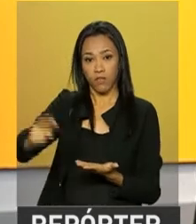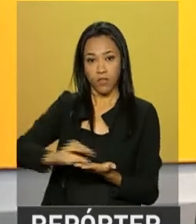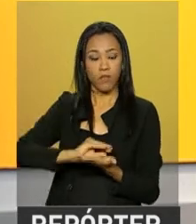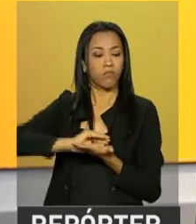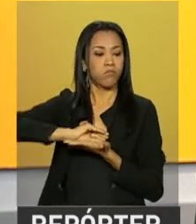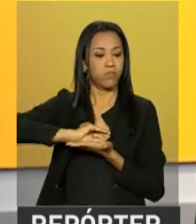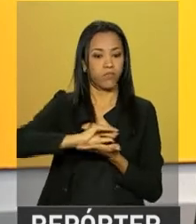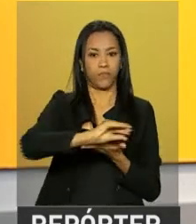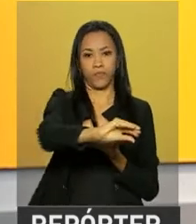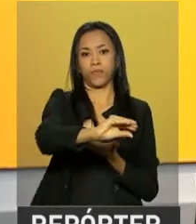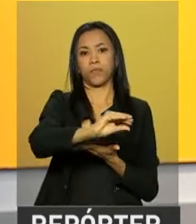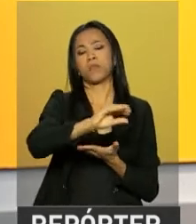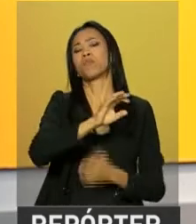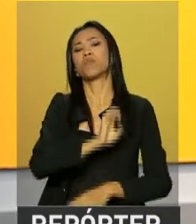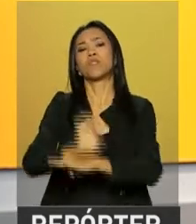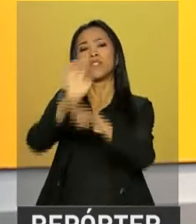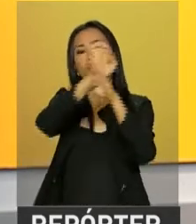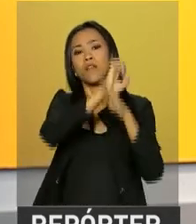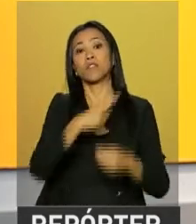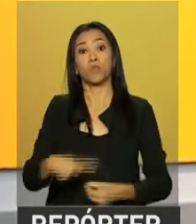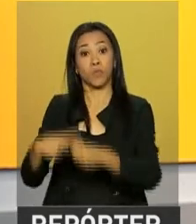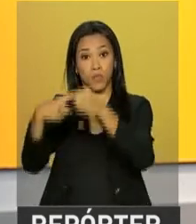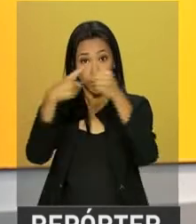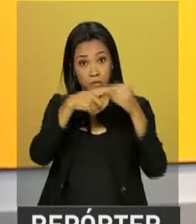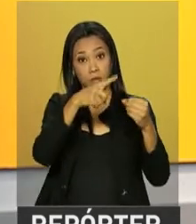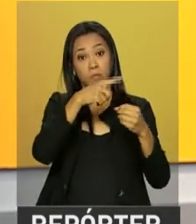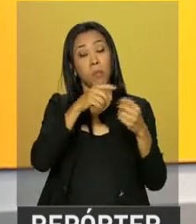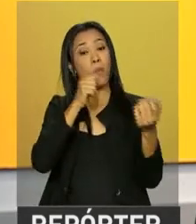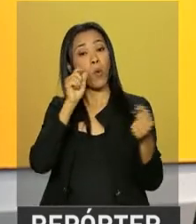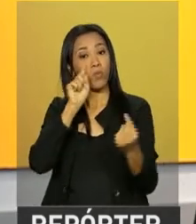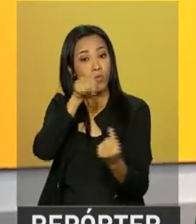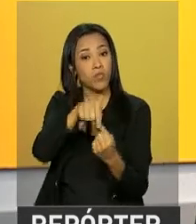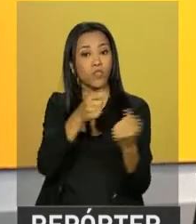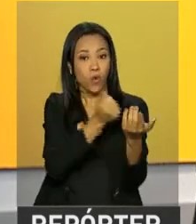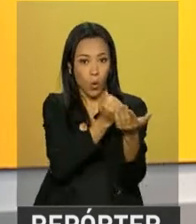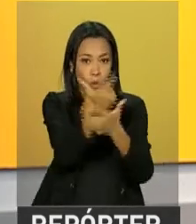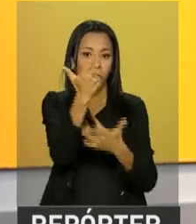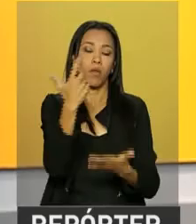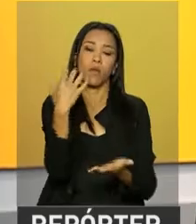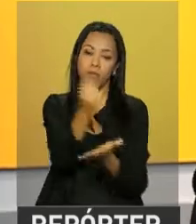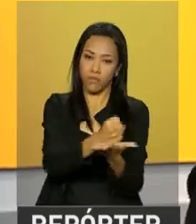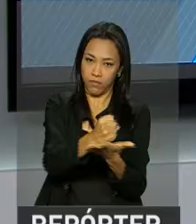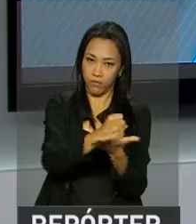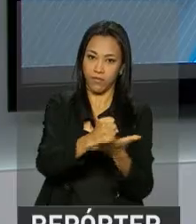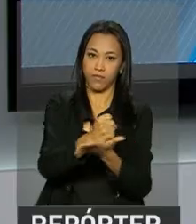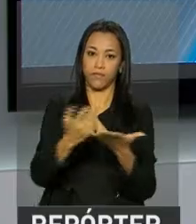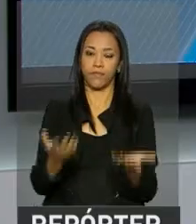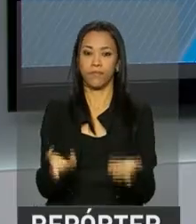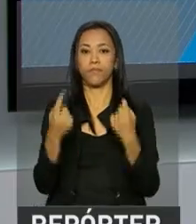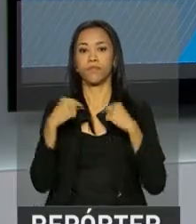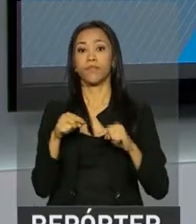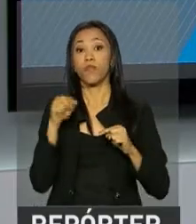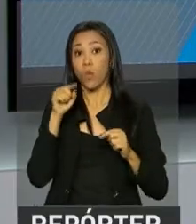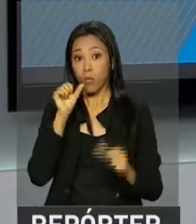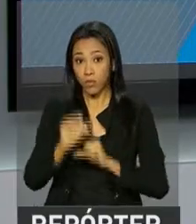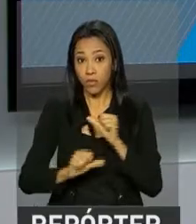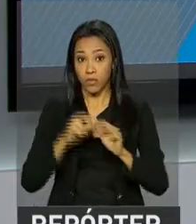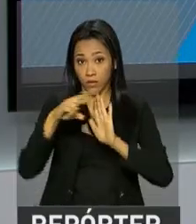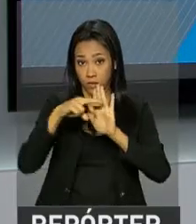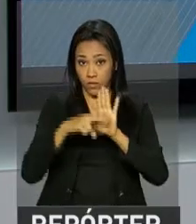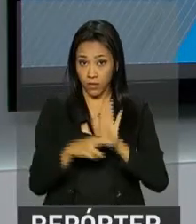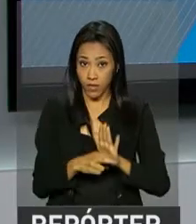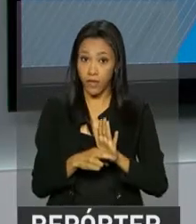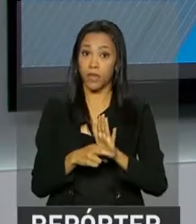para estados e municípios comprarem medicamentos de atenção básica. Com a mudança, a